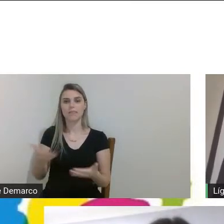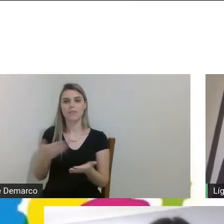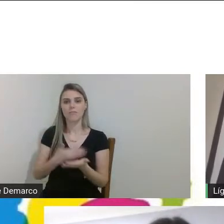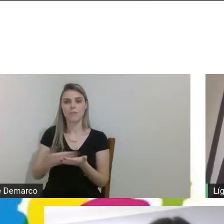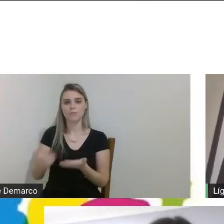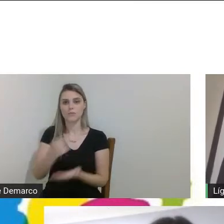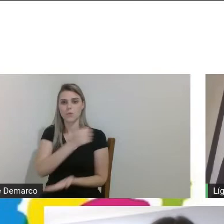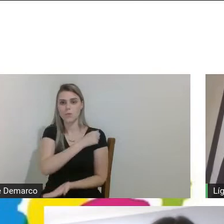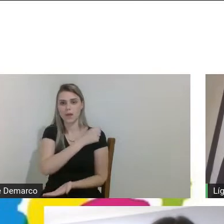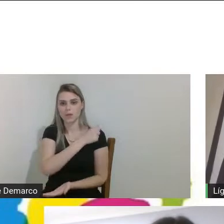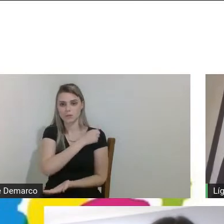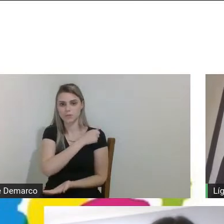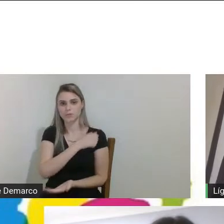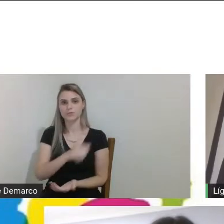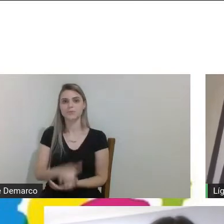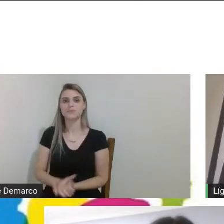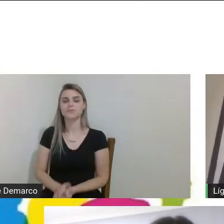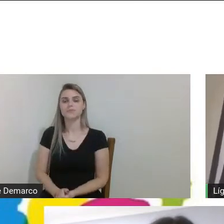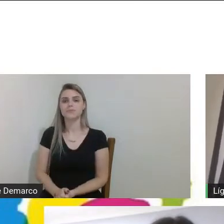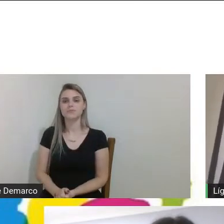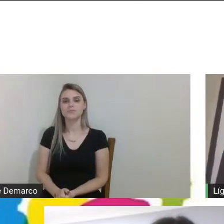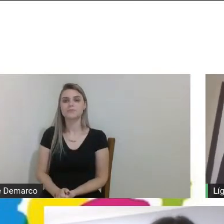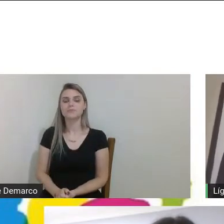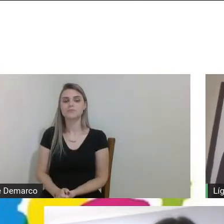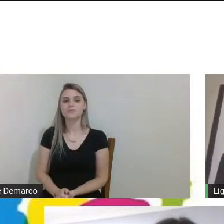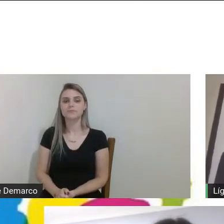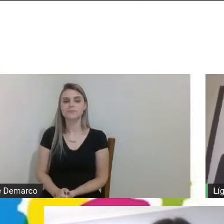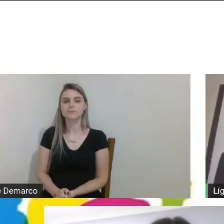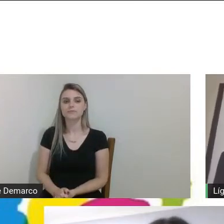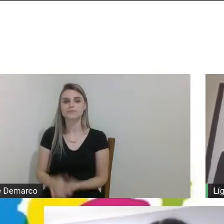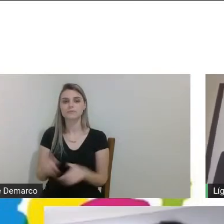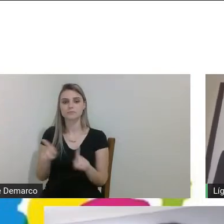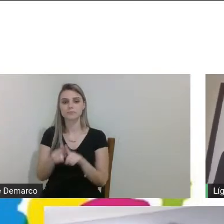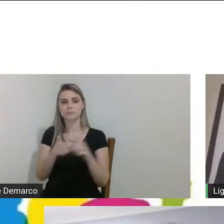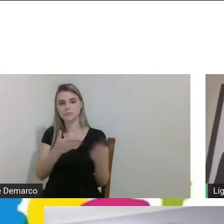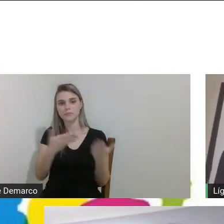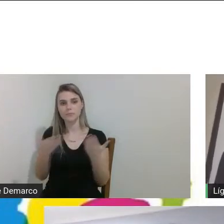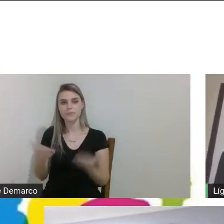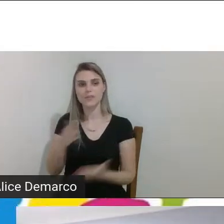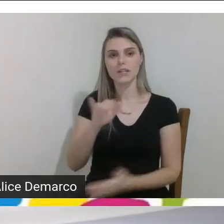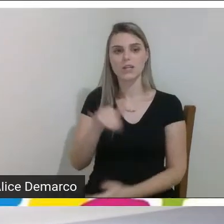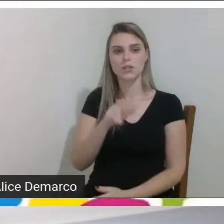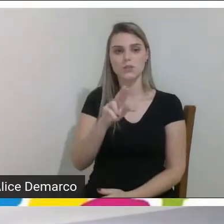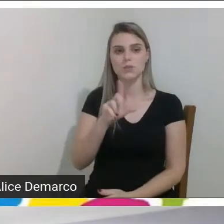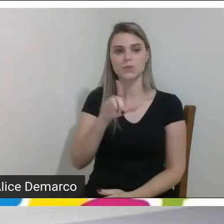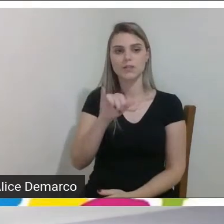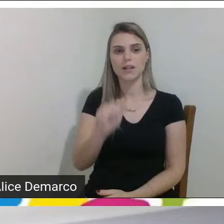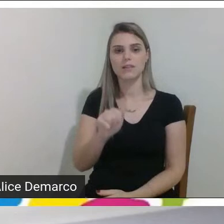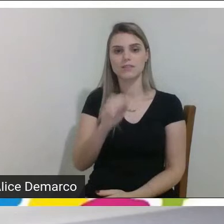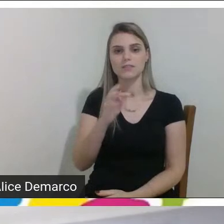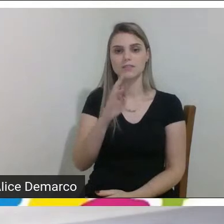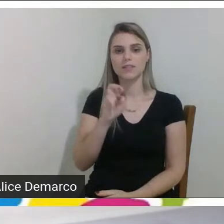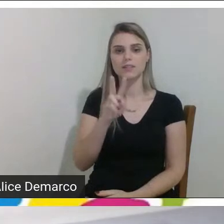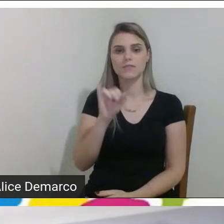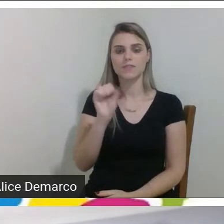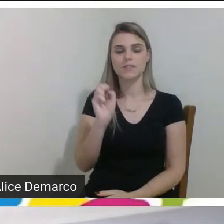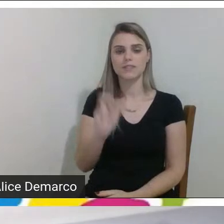estudantes dessa maneira eu convido então a Júlia Trevisan e o Vinícius